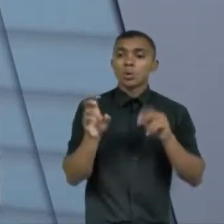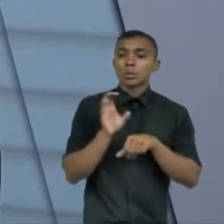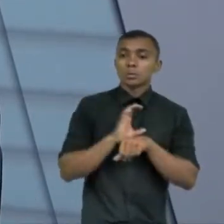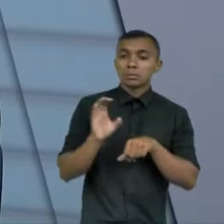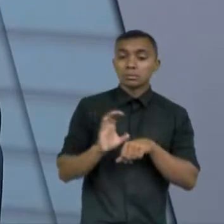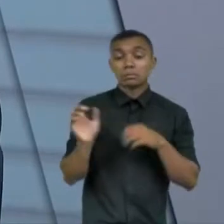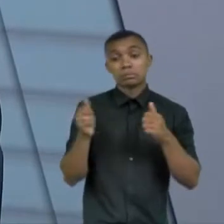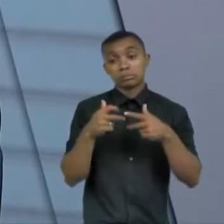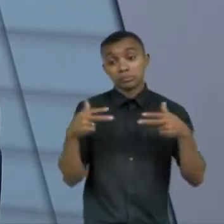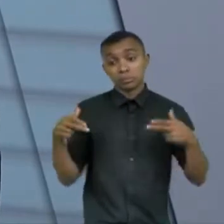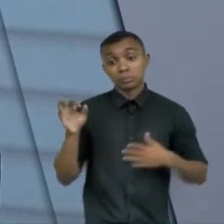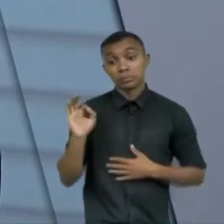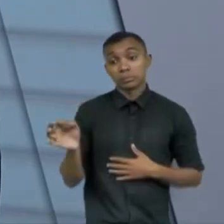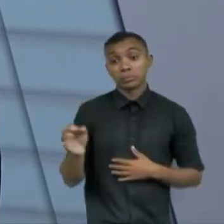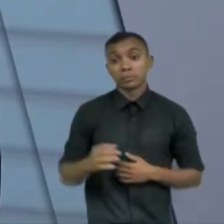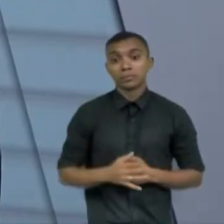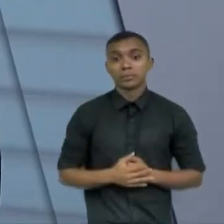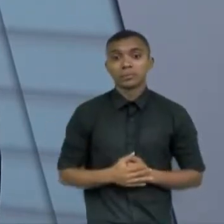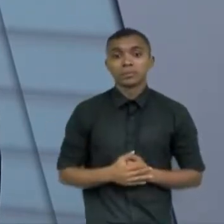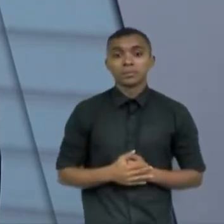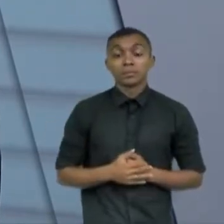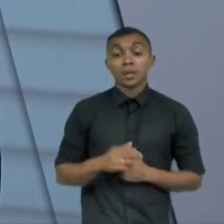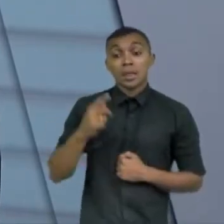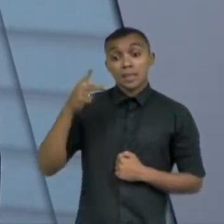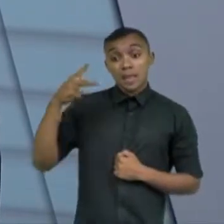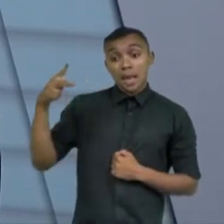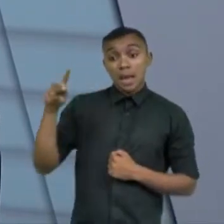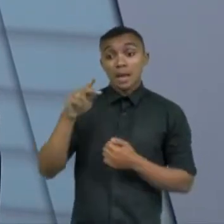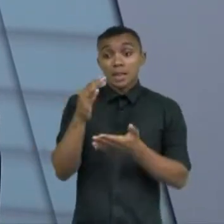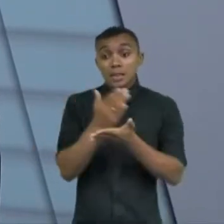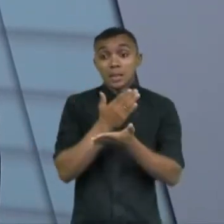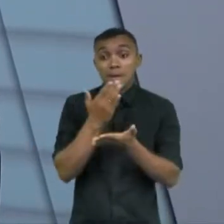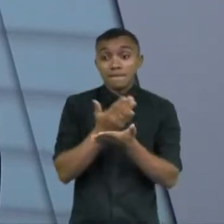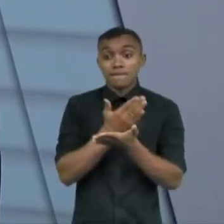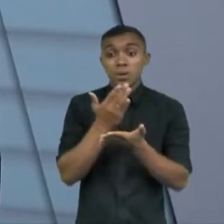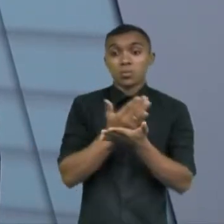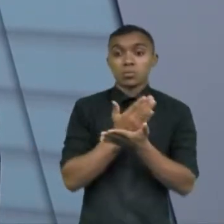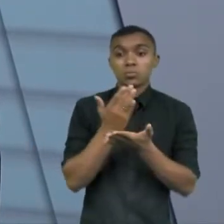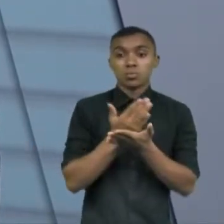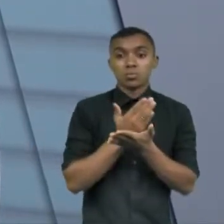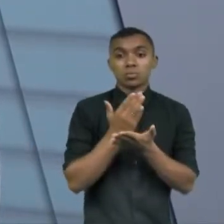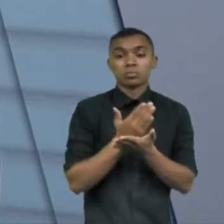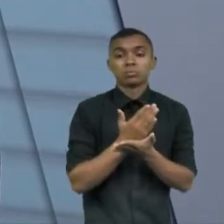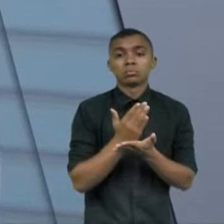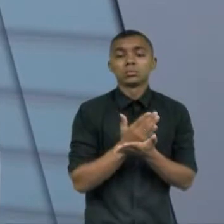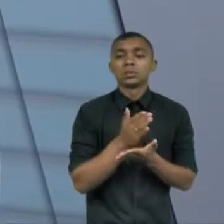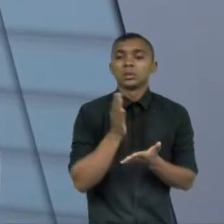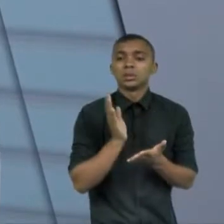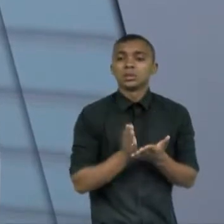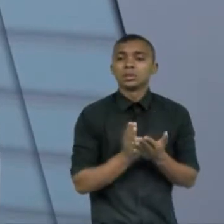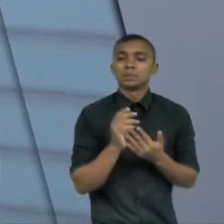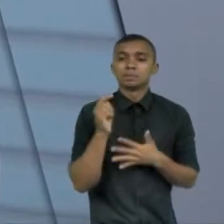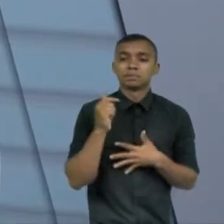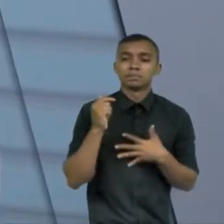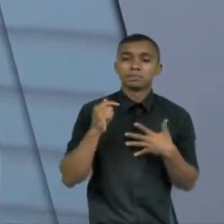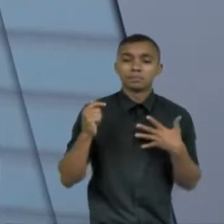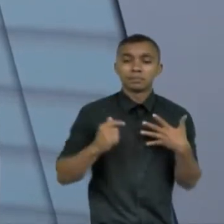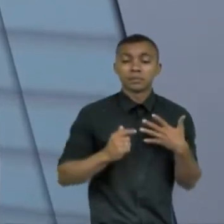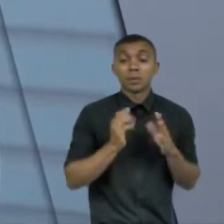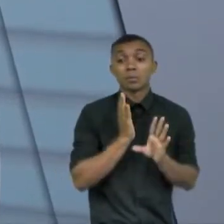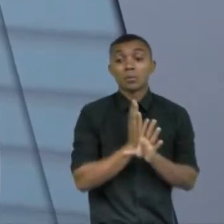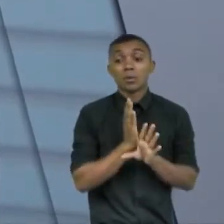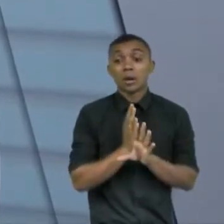o caso do livro dela disse aqui o doutor Danilo porque ele trabalha os que lembre que a formação